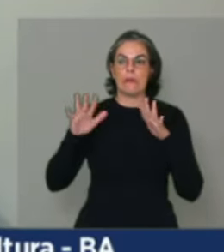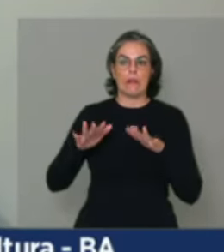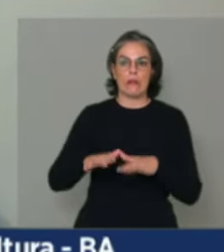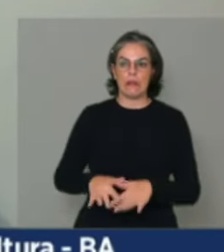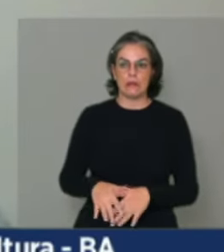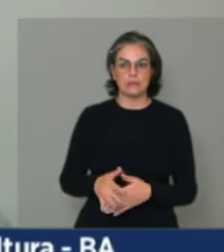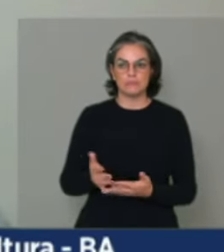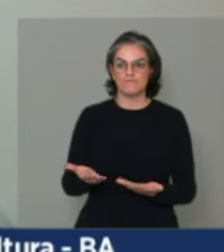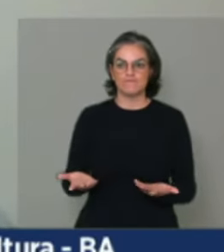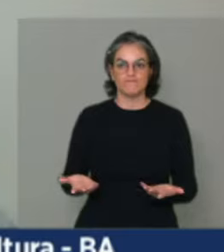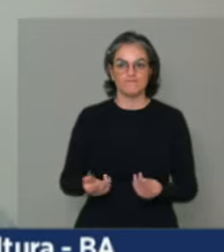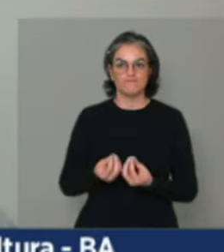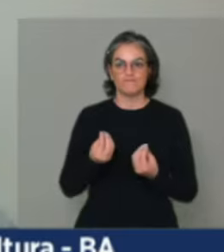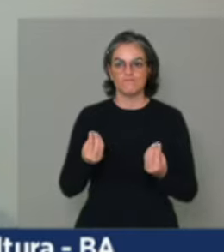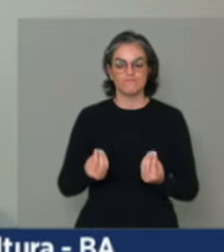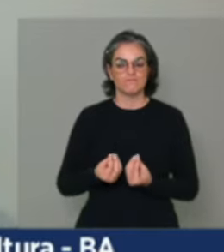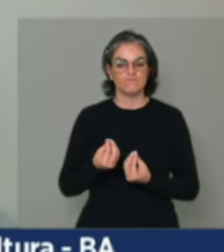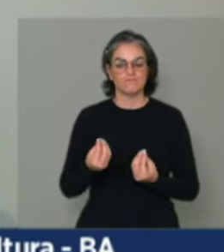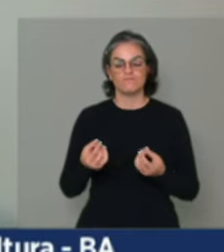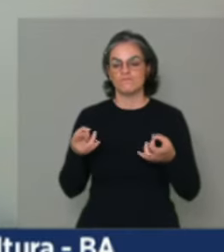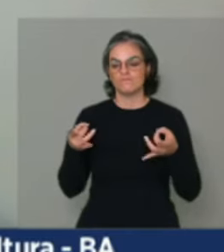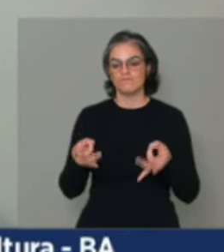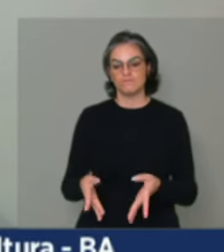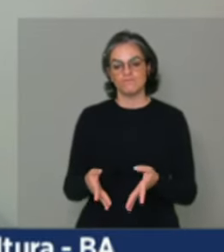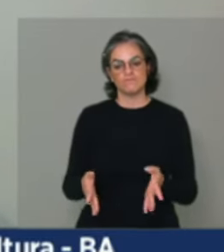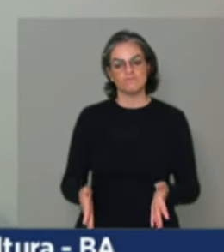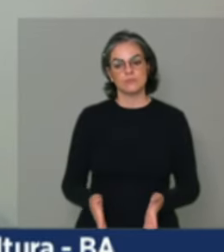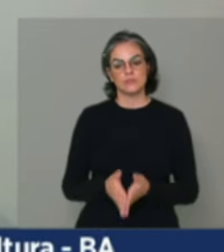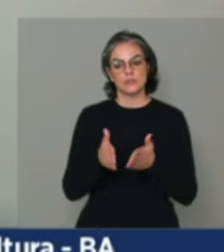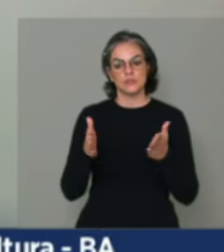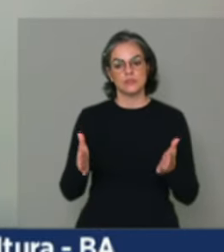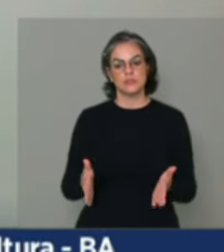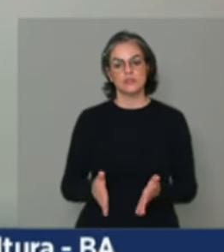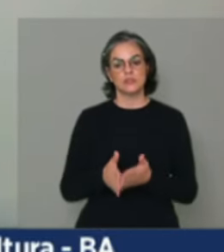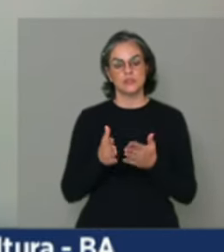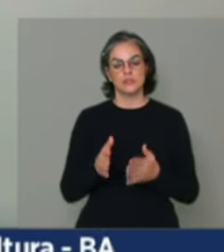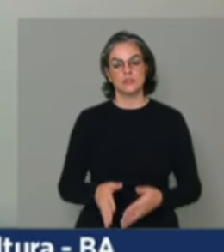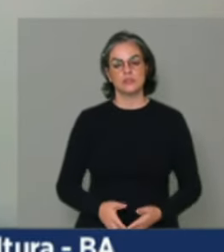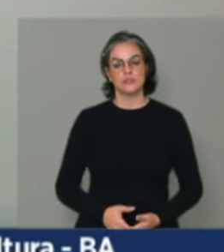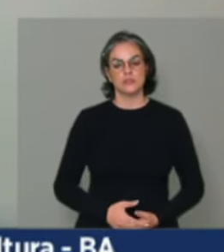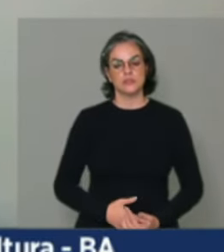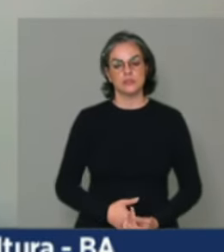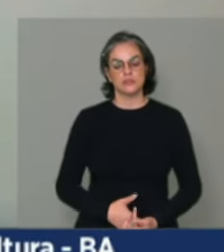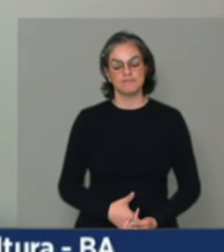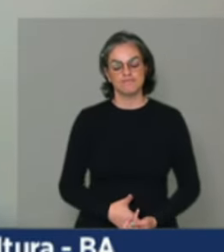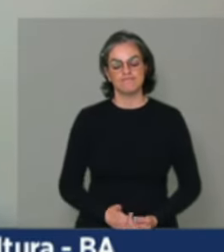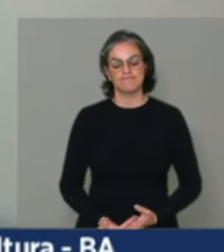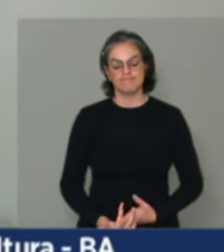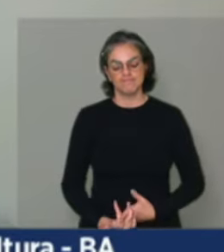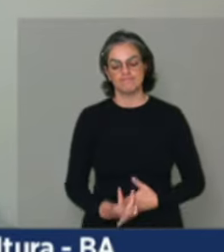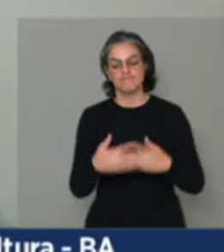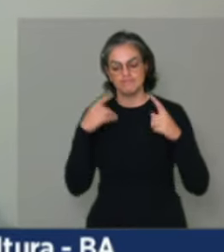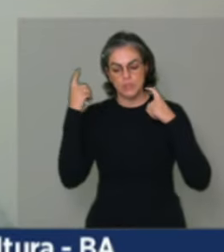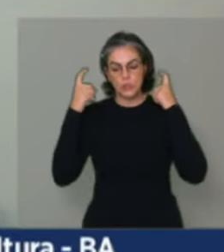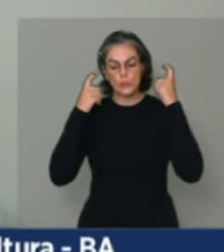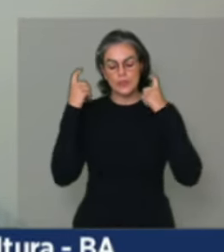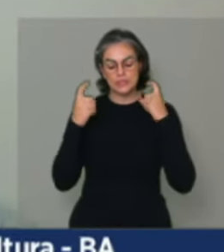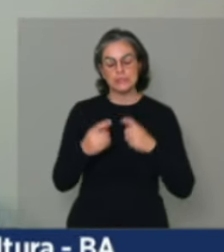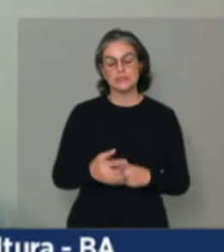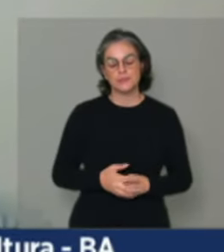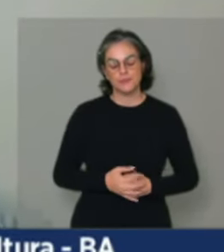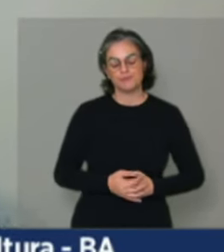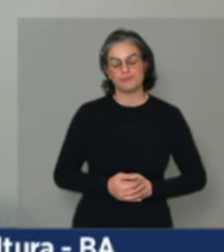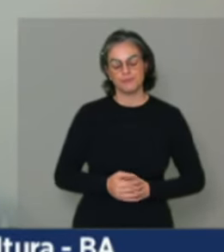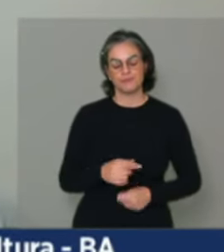à margem da miserabilidade, né? Então, isso é um dos pontos muito preocupantes para a nossa agricultura familiar, além de outros